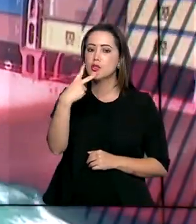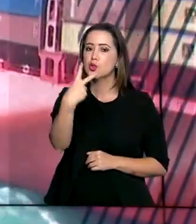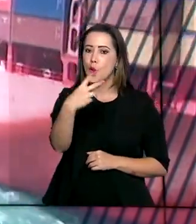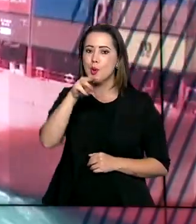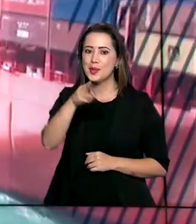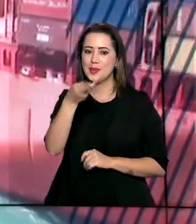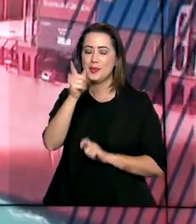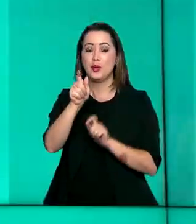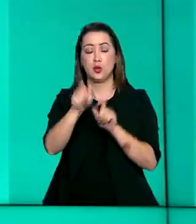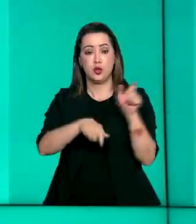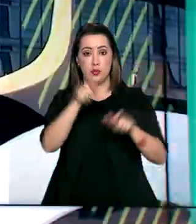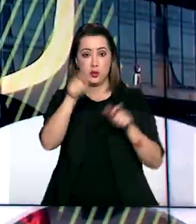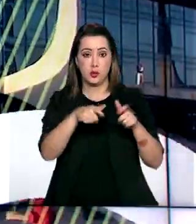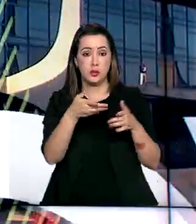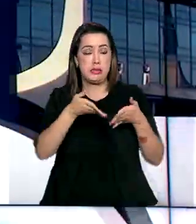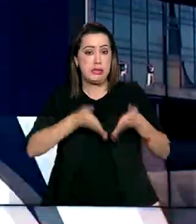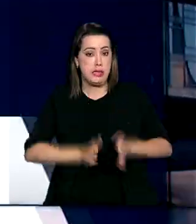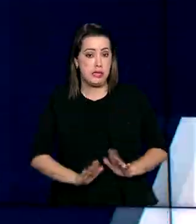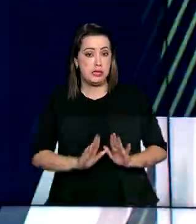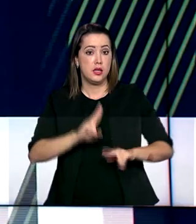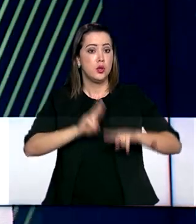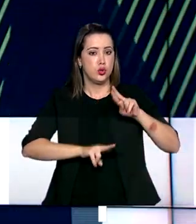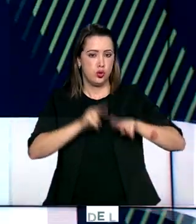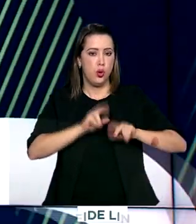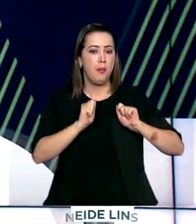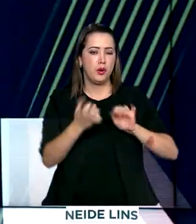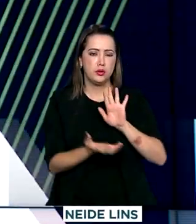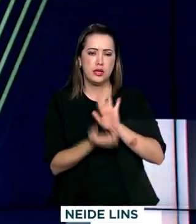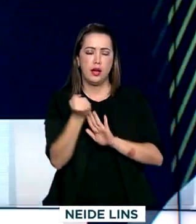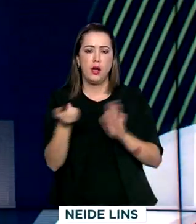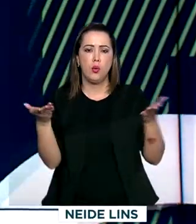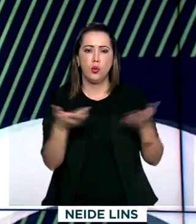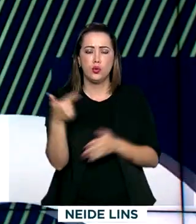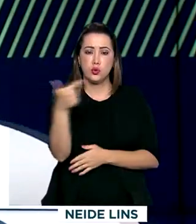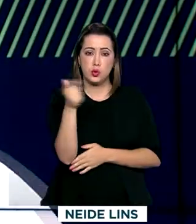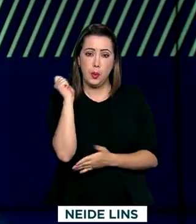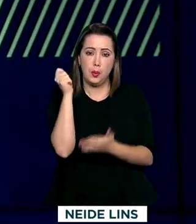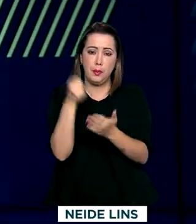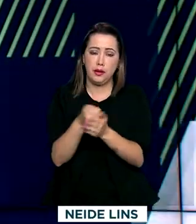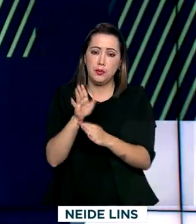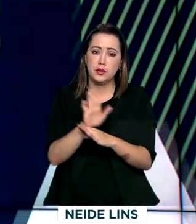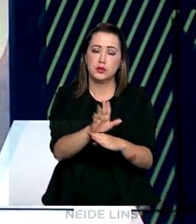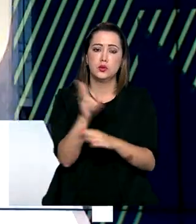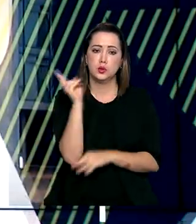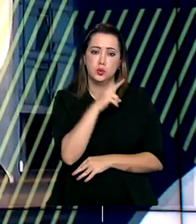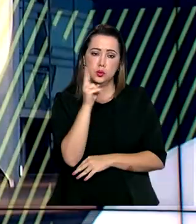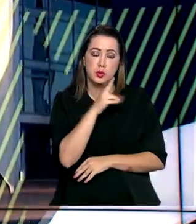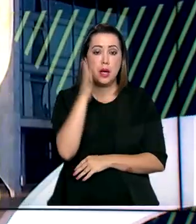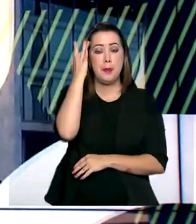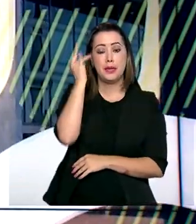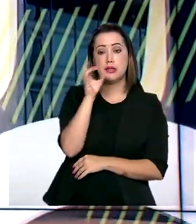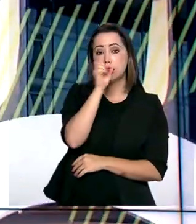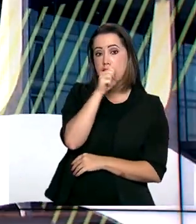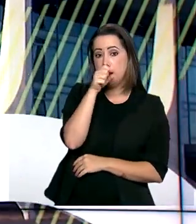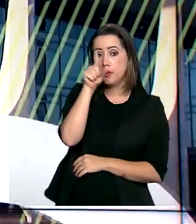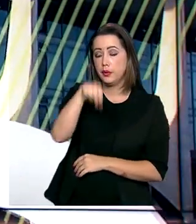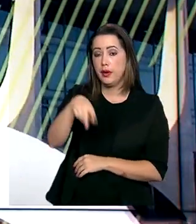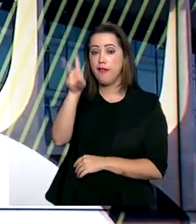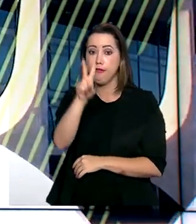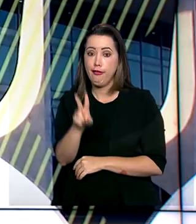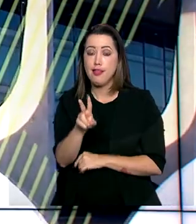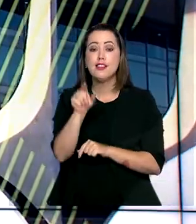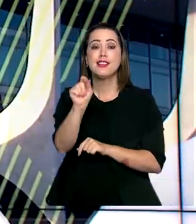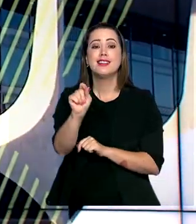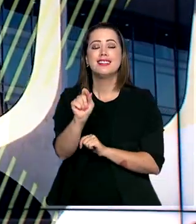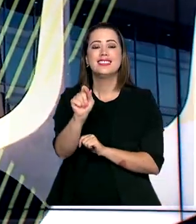nascidos em junho puderam sacar hoje a segunda parcela do auxílio emergencial do governo federal. Amanhã, sábado, será a vez dos